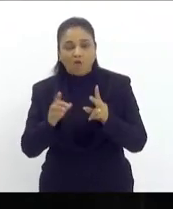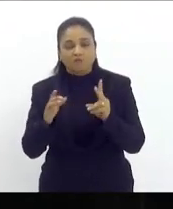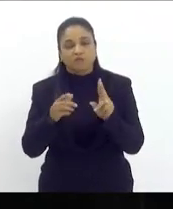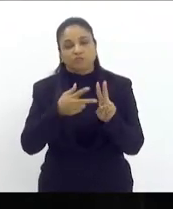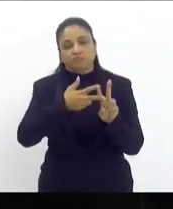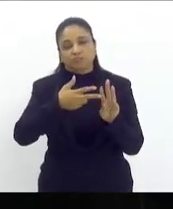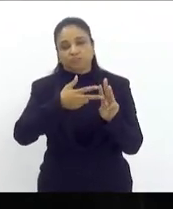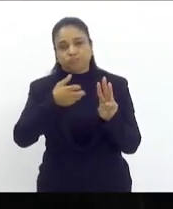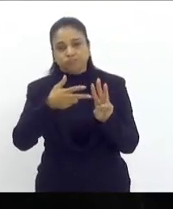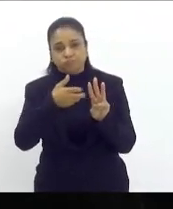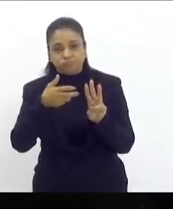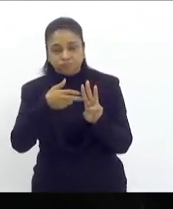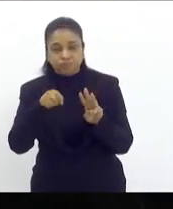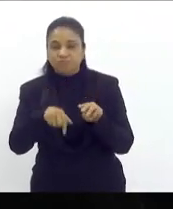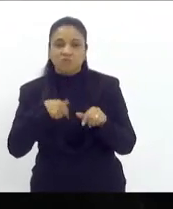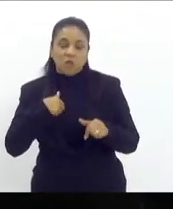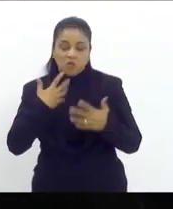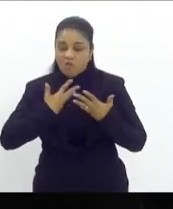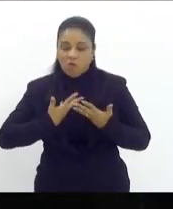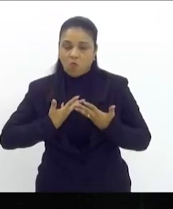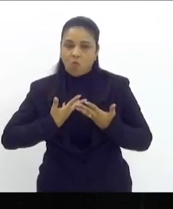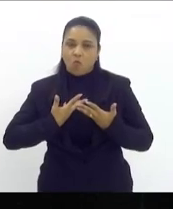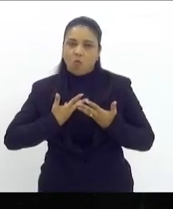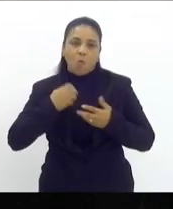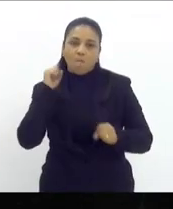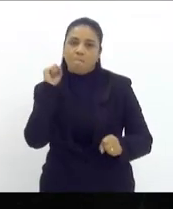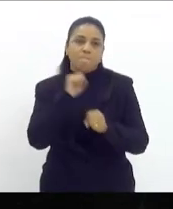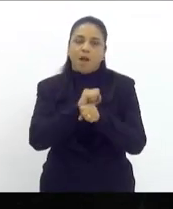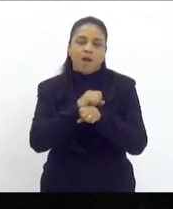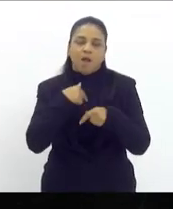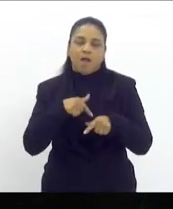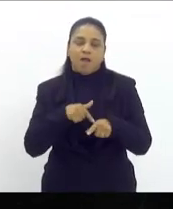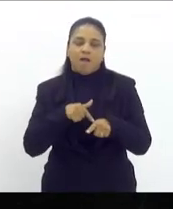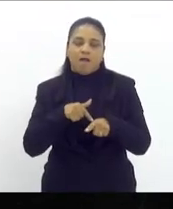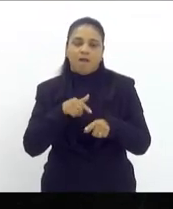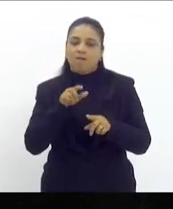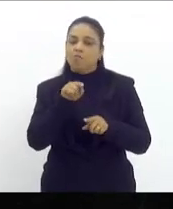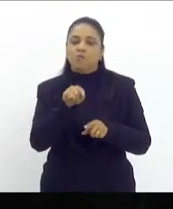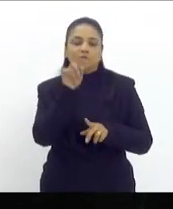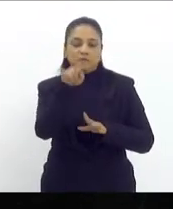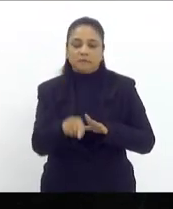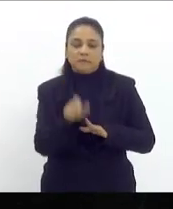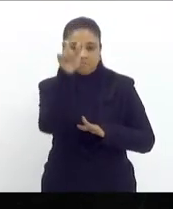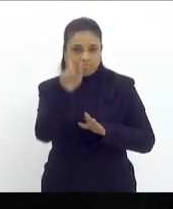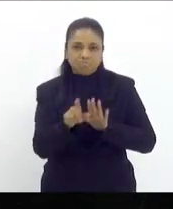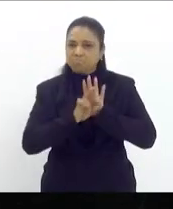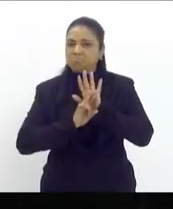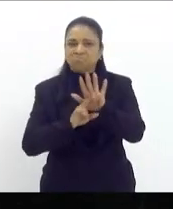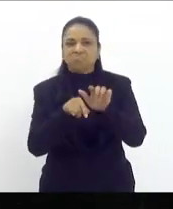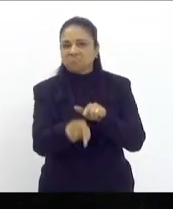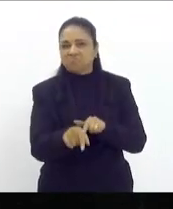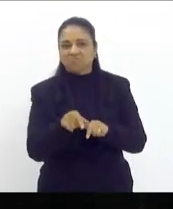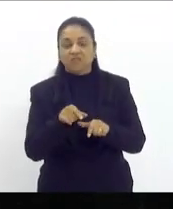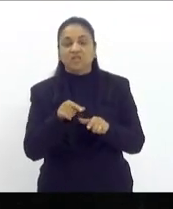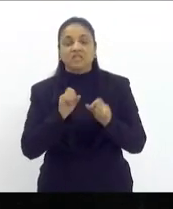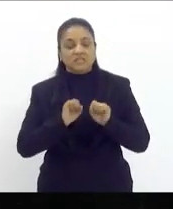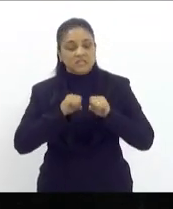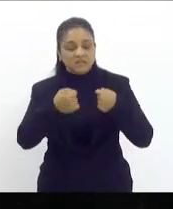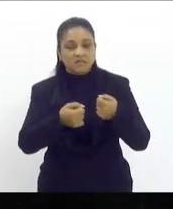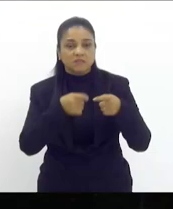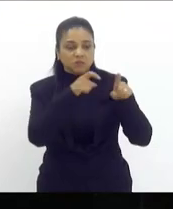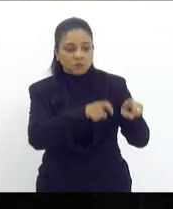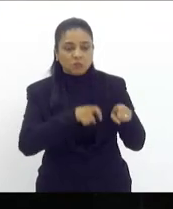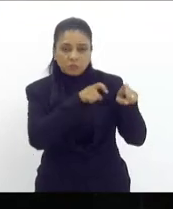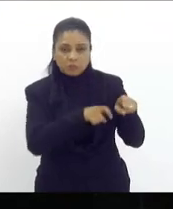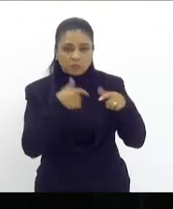não vai descansar nós não vamos parar de denunciar o que você representa em defesa dos trabalhadores do campo em